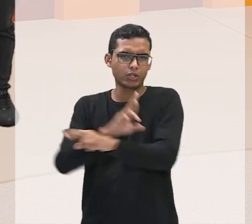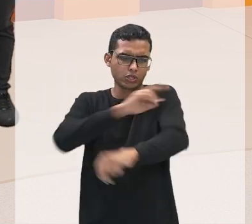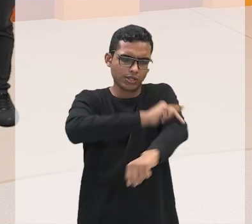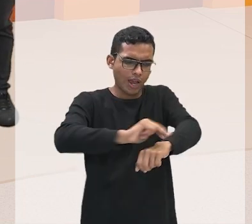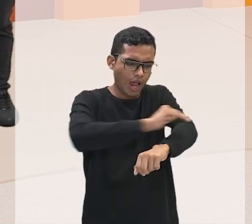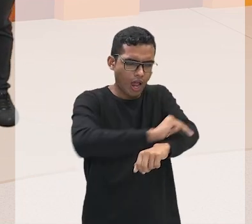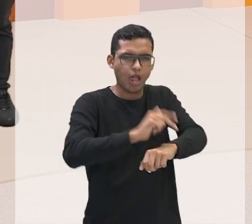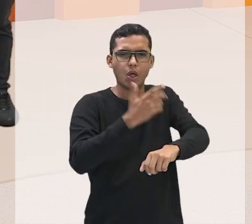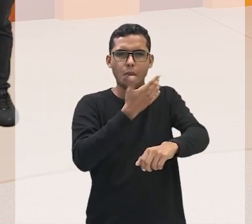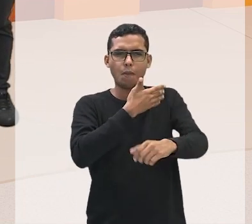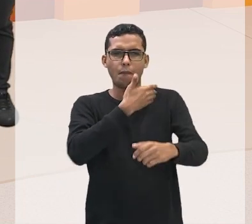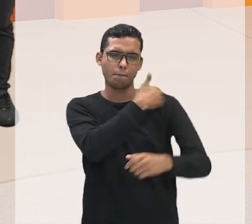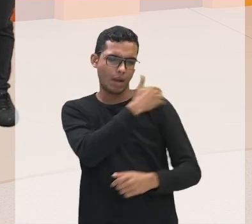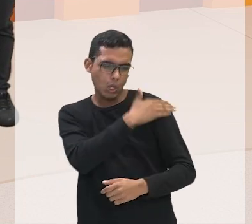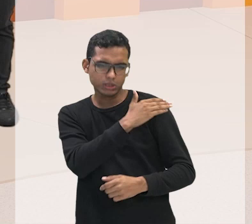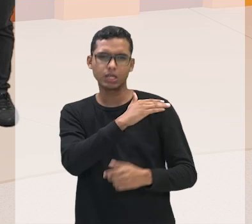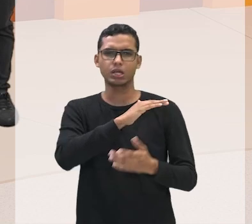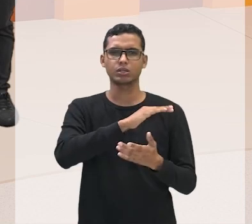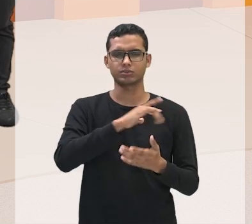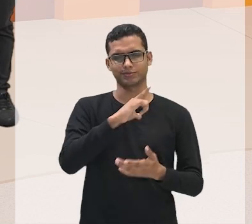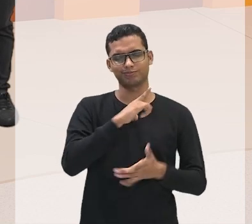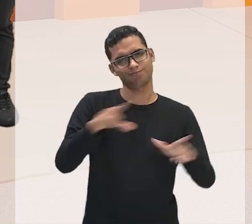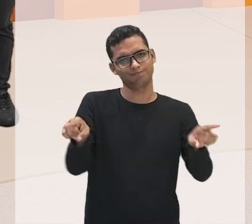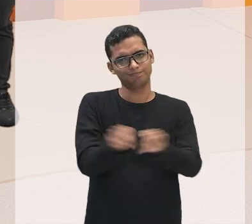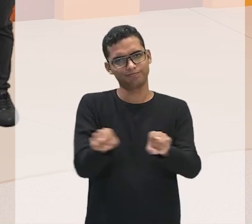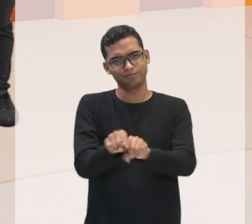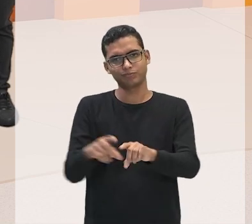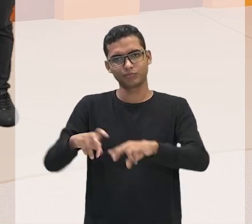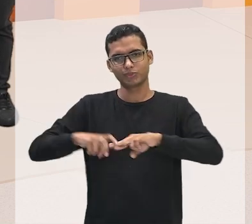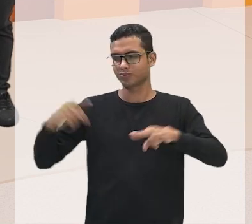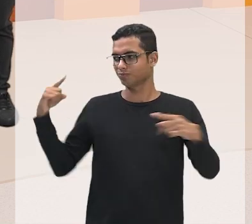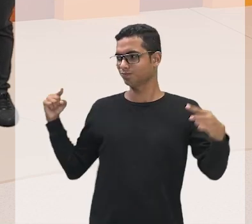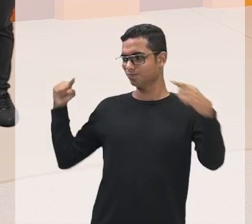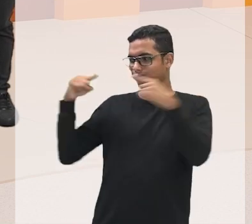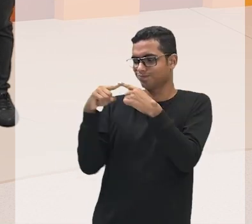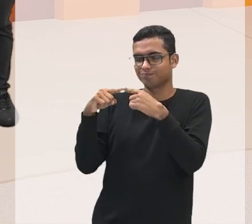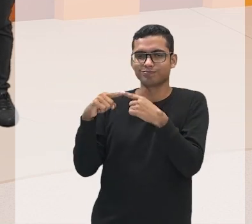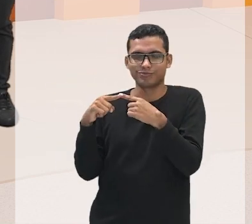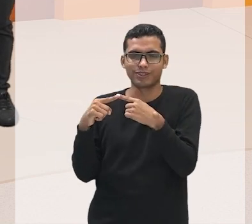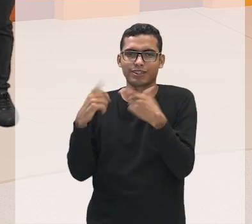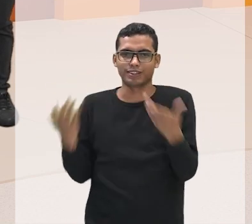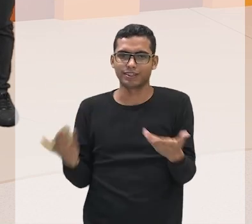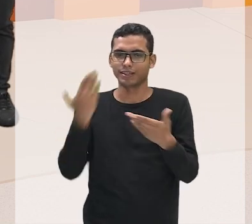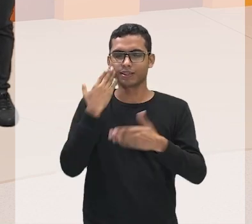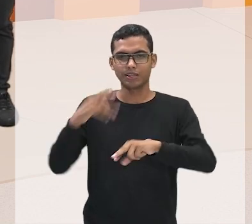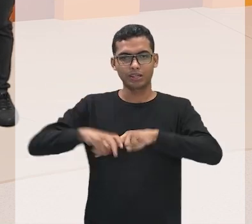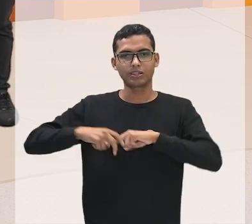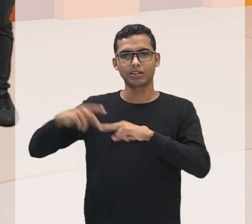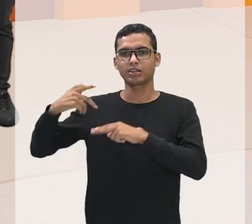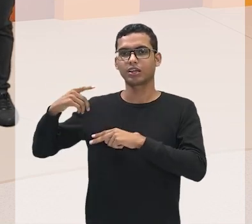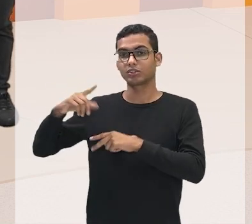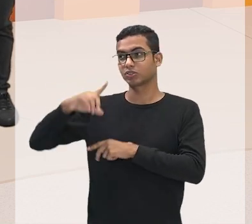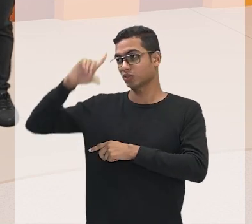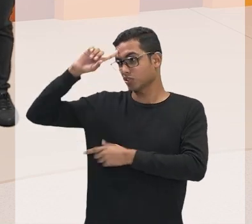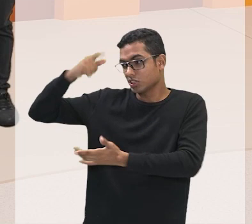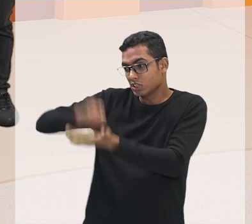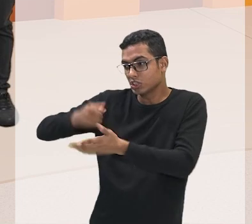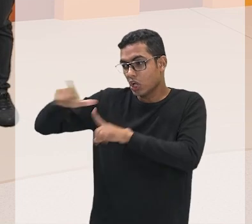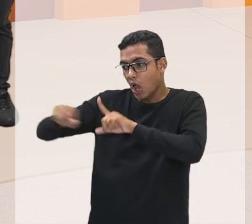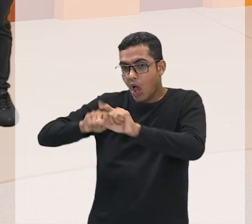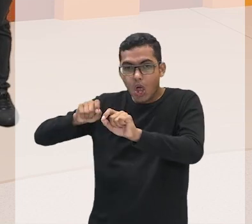o buraco é bem mais embaixo. A gente está vivendo hoje, o a gente é hoje, é reflexo de todas essas decisões lá de trás, né?